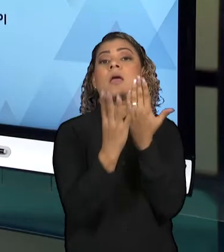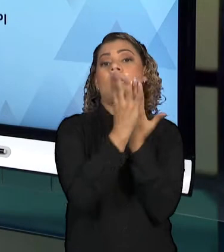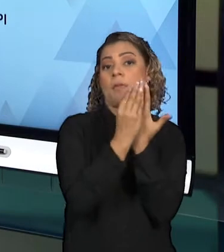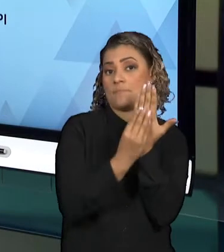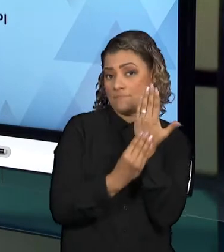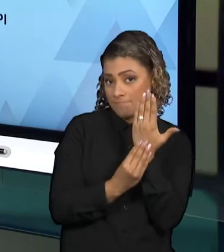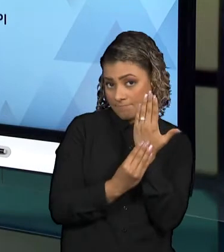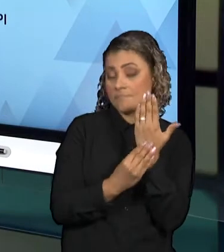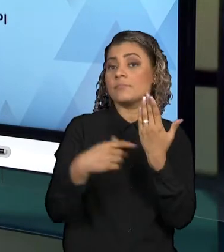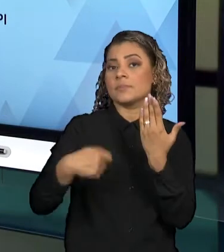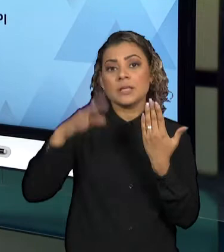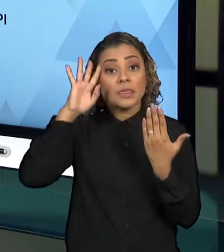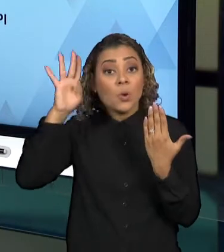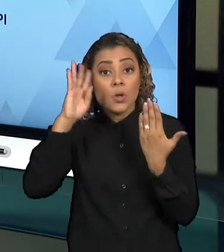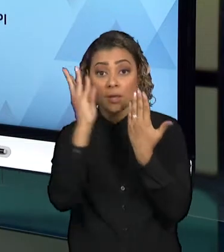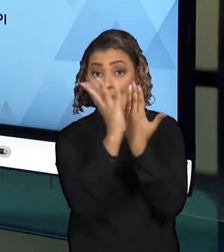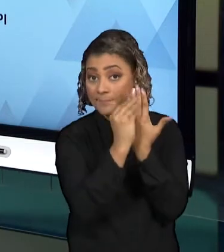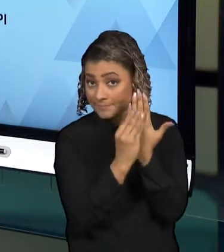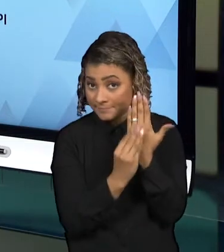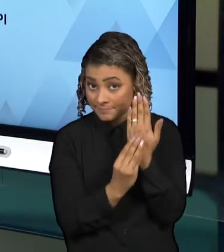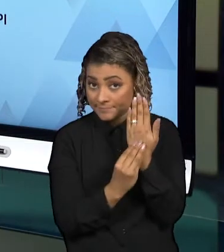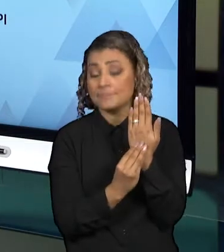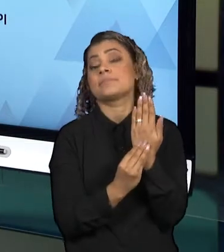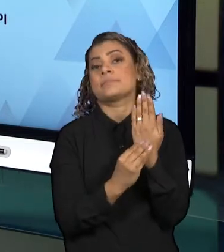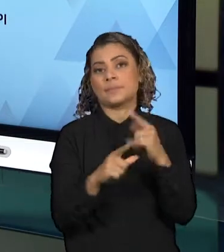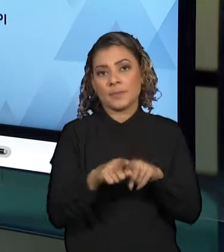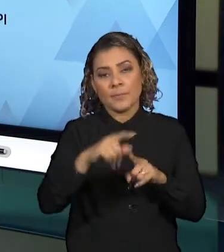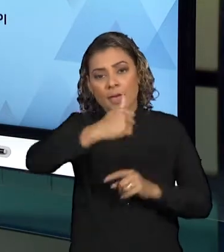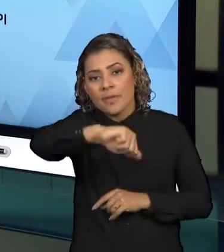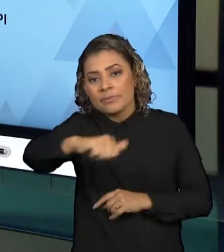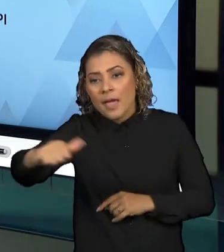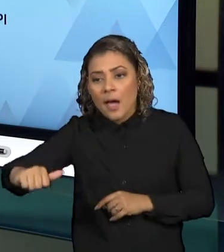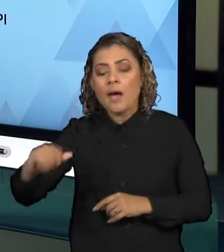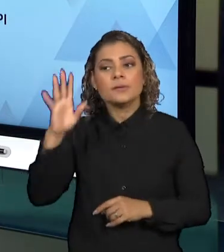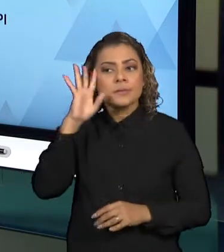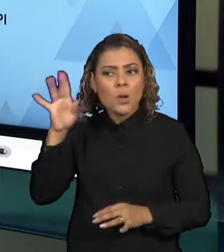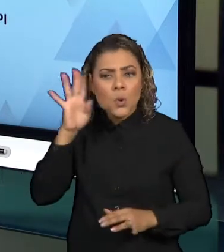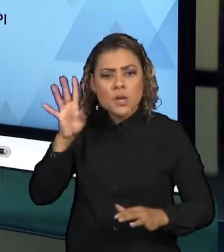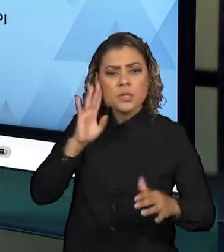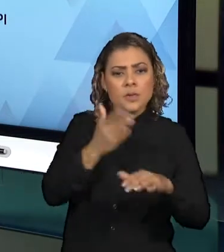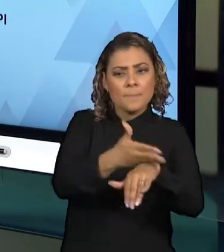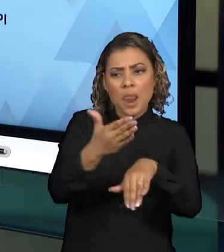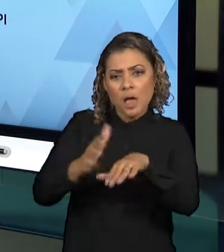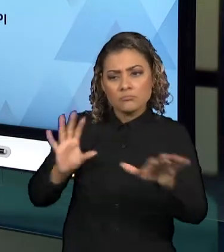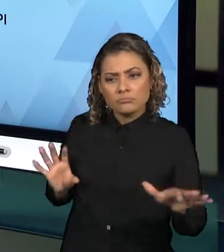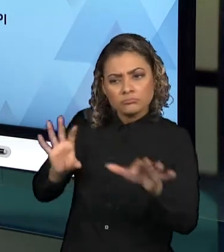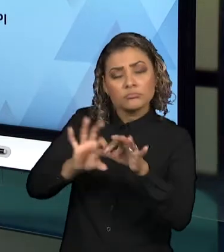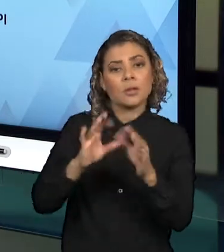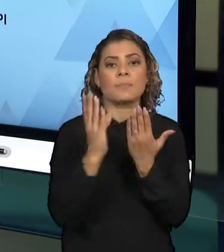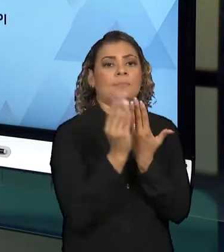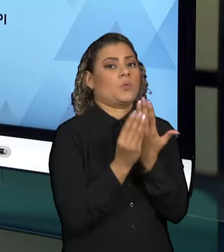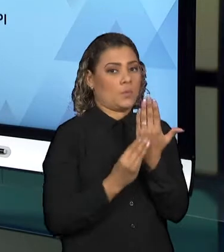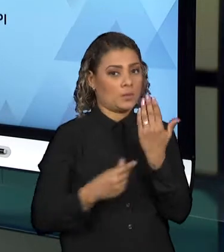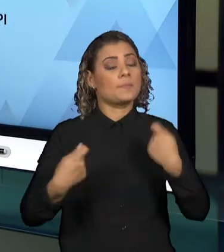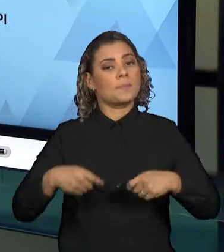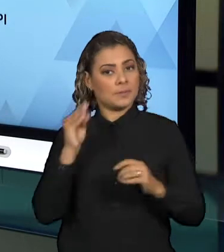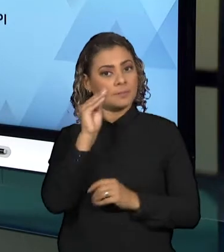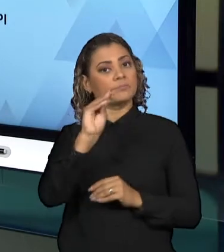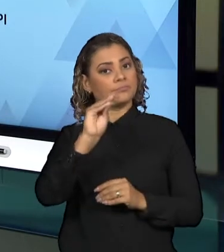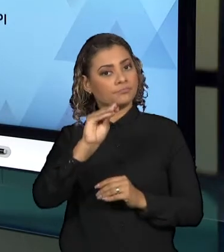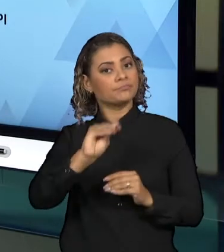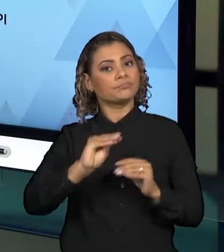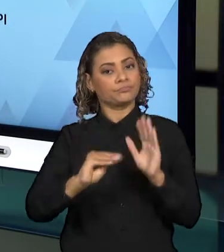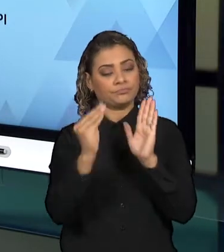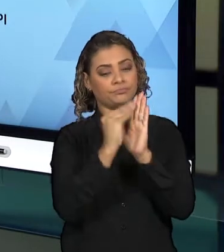referências utilizadas na análise, no embasamento teórico, são referências que precisam aparecer ao